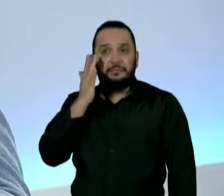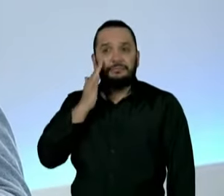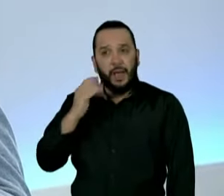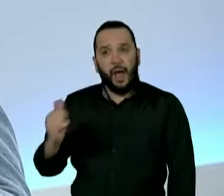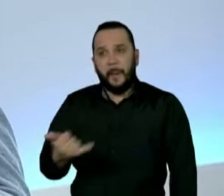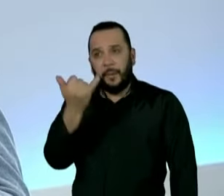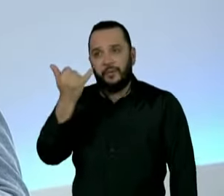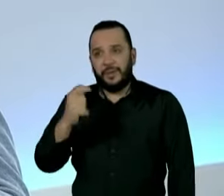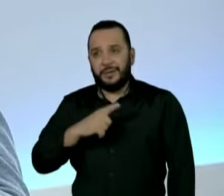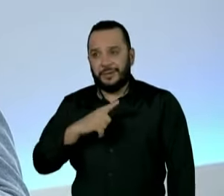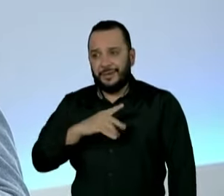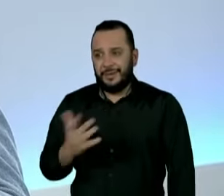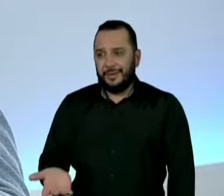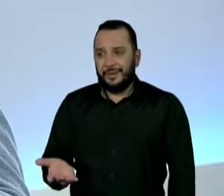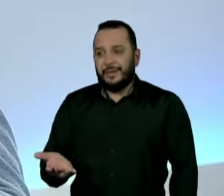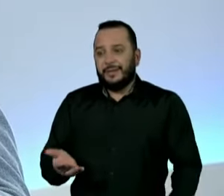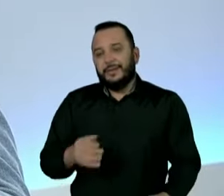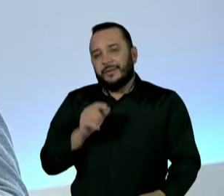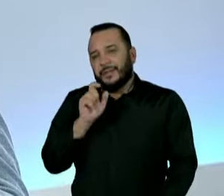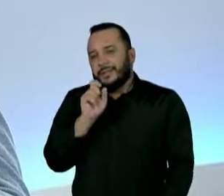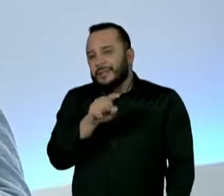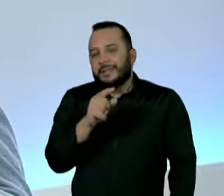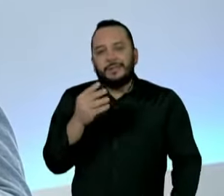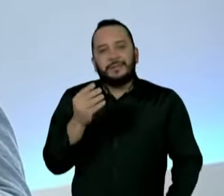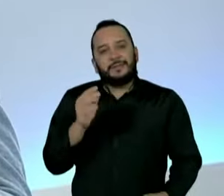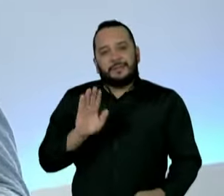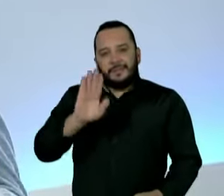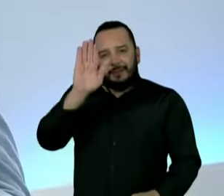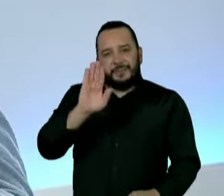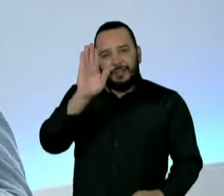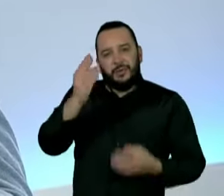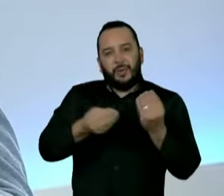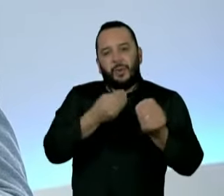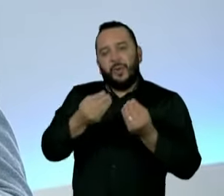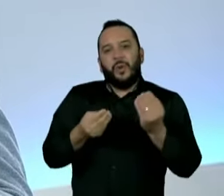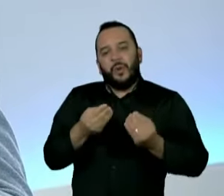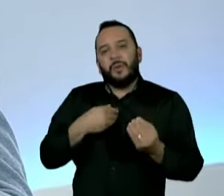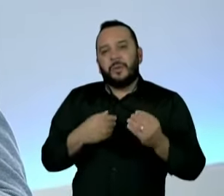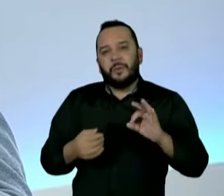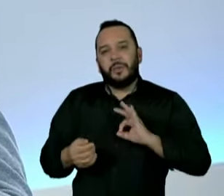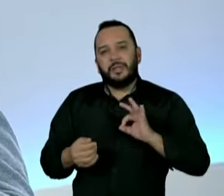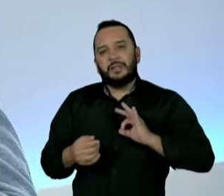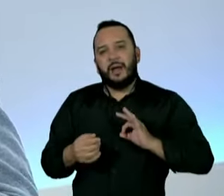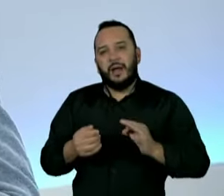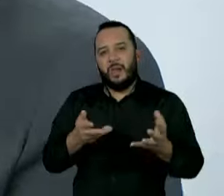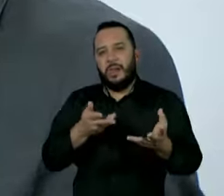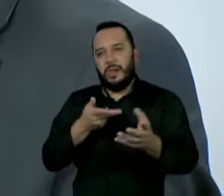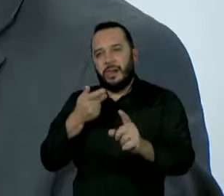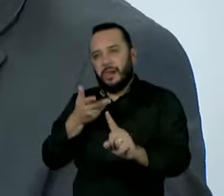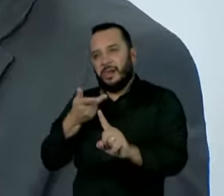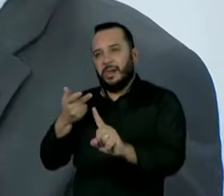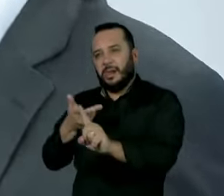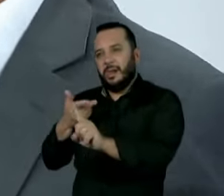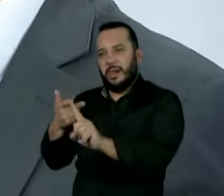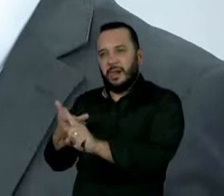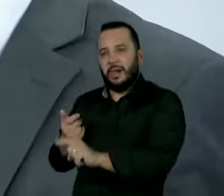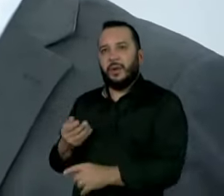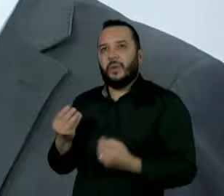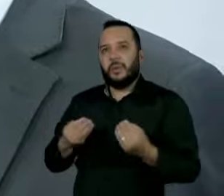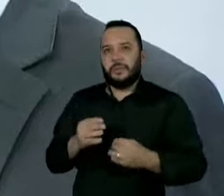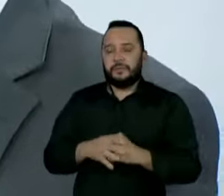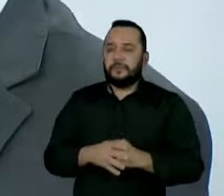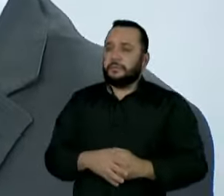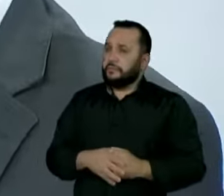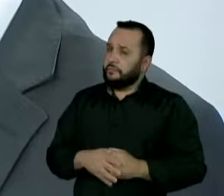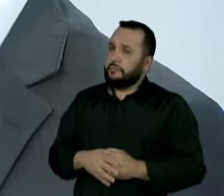como o senhor faria como candidato para se apropriar desse grupo, para puxar eles para o seu lado? Veja, nos números que eu